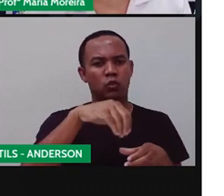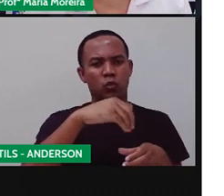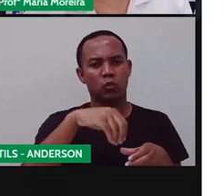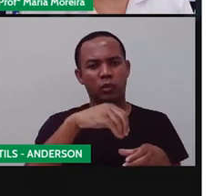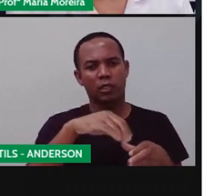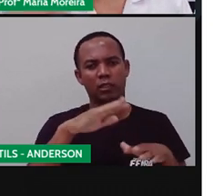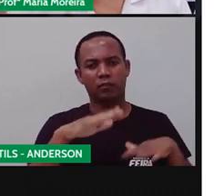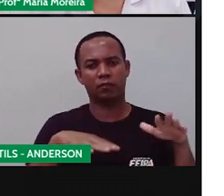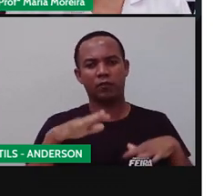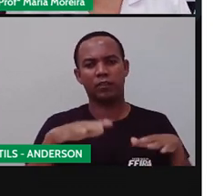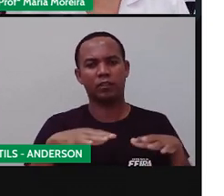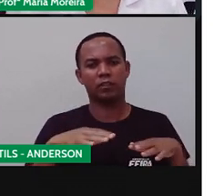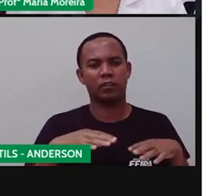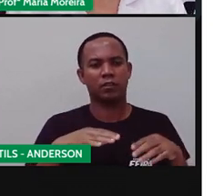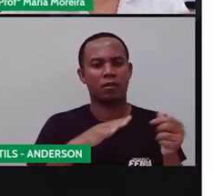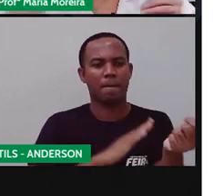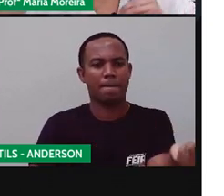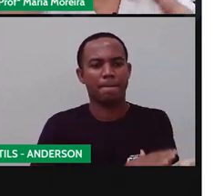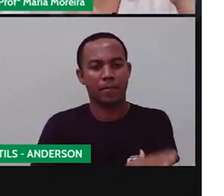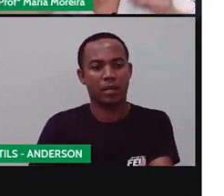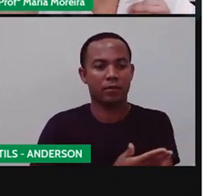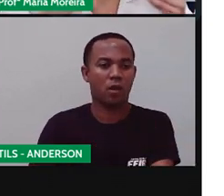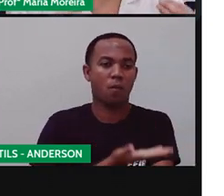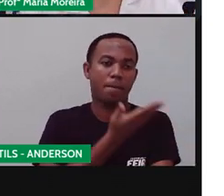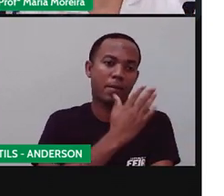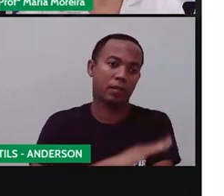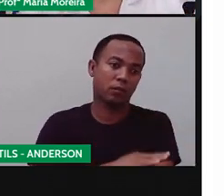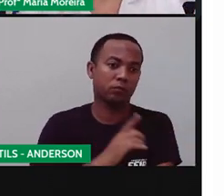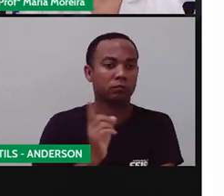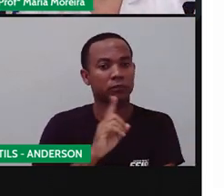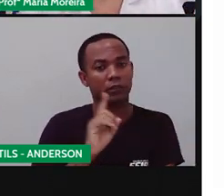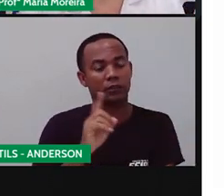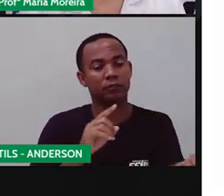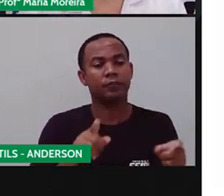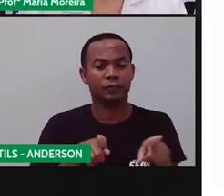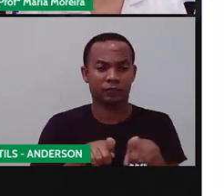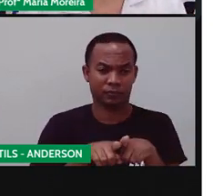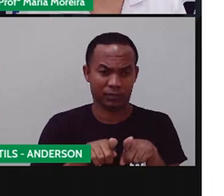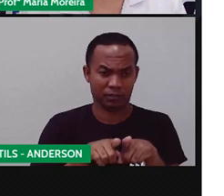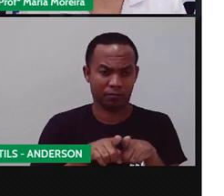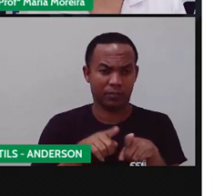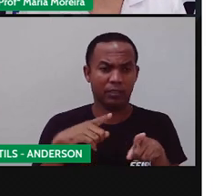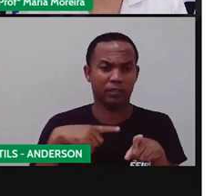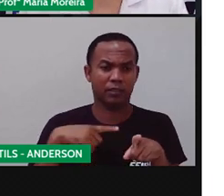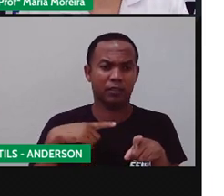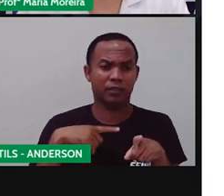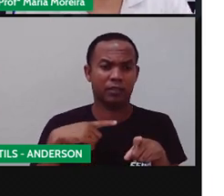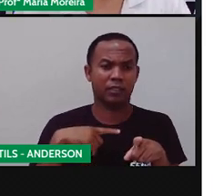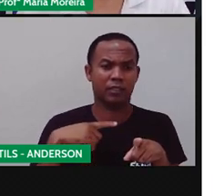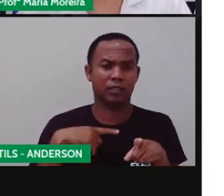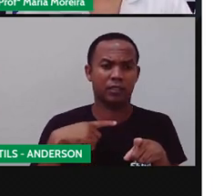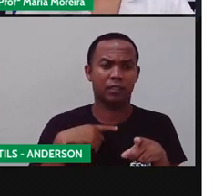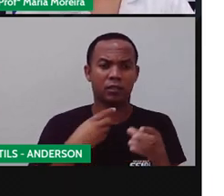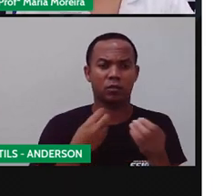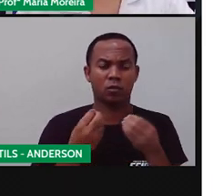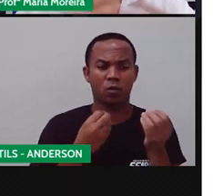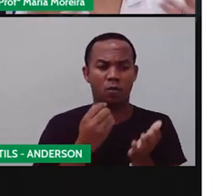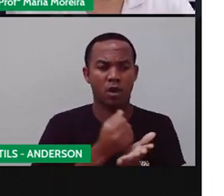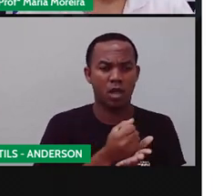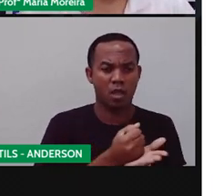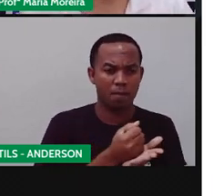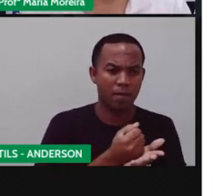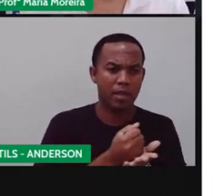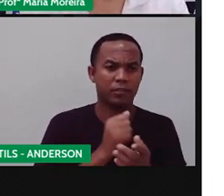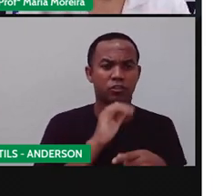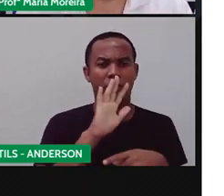pressão, chá disso, e aí existe, na verdade, essa ideia da medicina popular, onde os